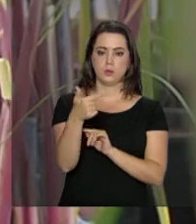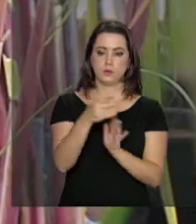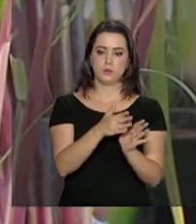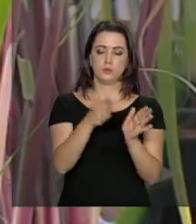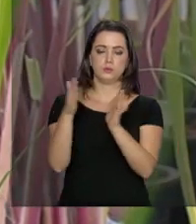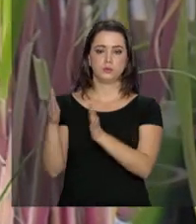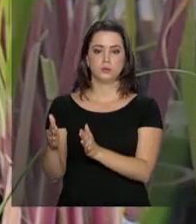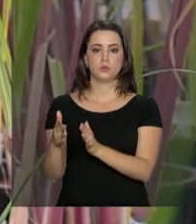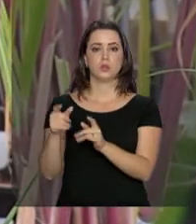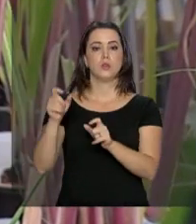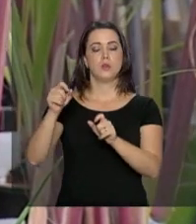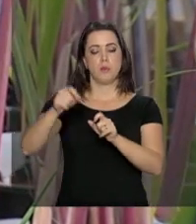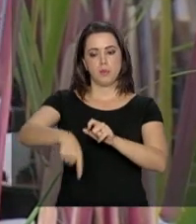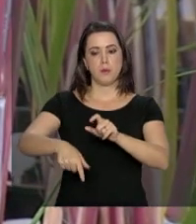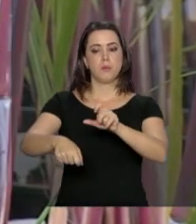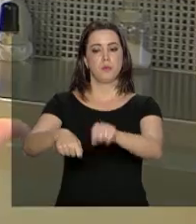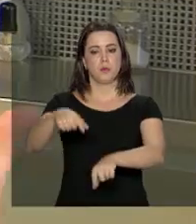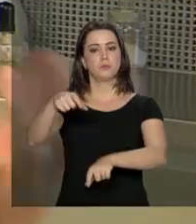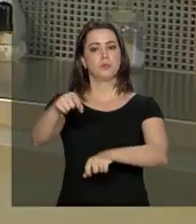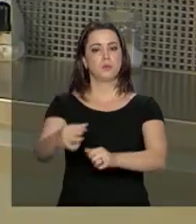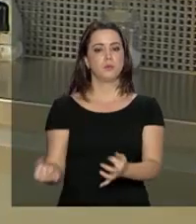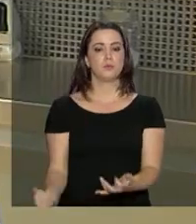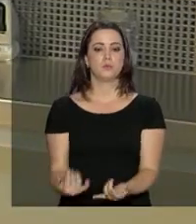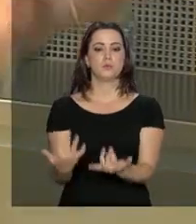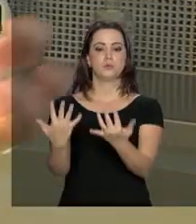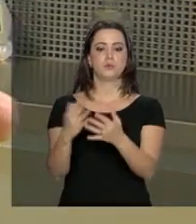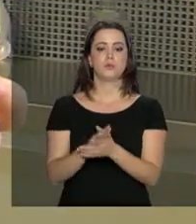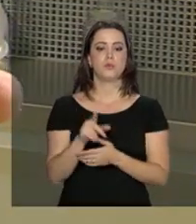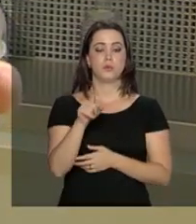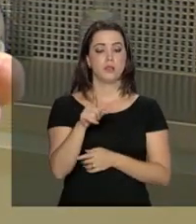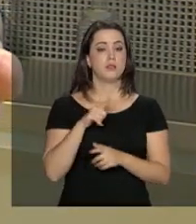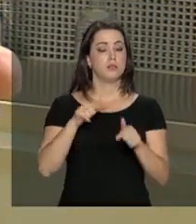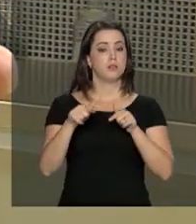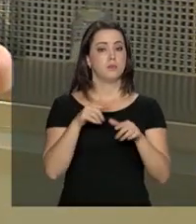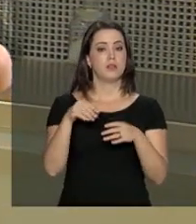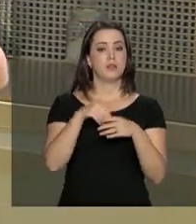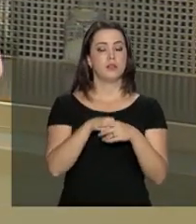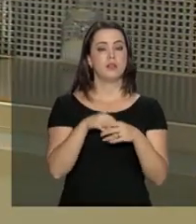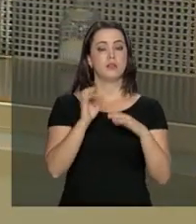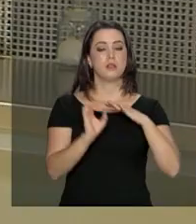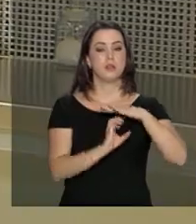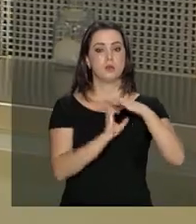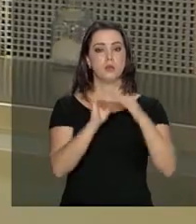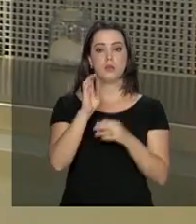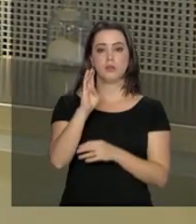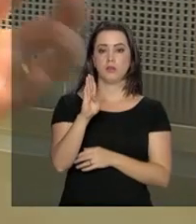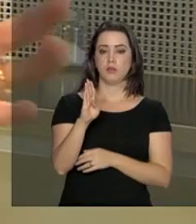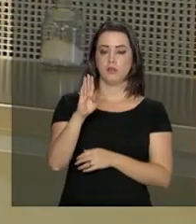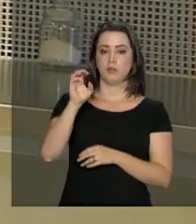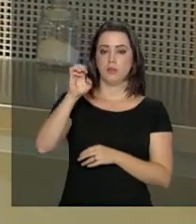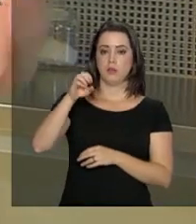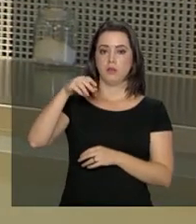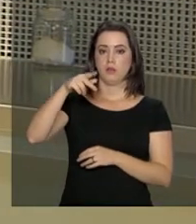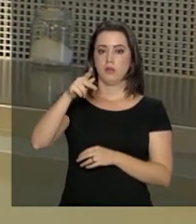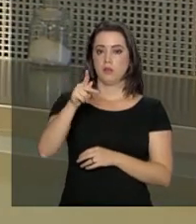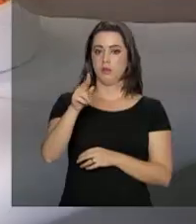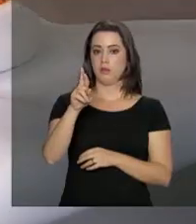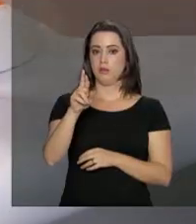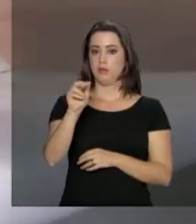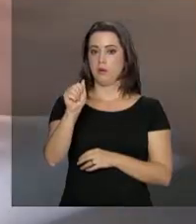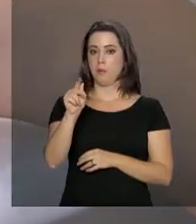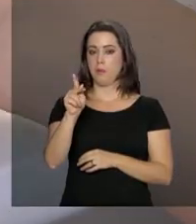fase, para o campo, para testes a campo. Hugo trabalha na Embrapa, mas o projeto que ele coordena é de uma startup